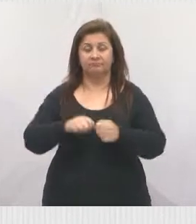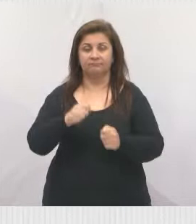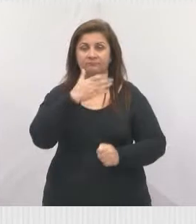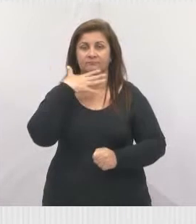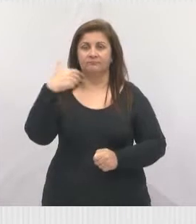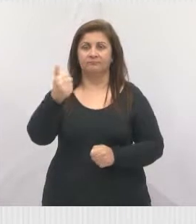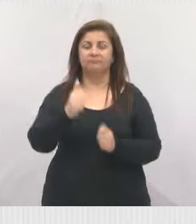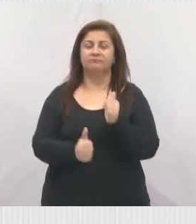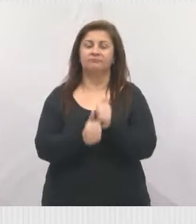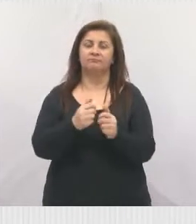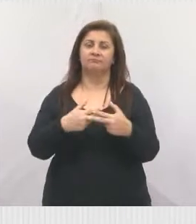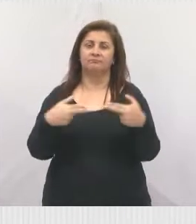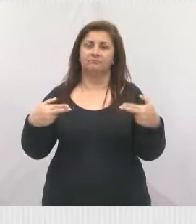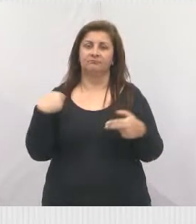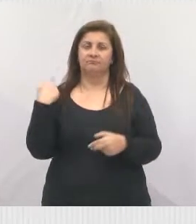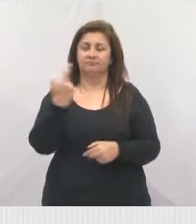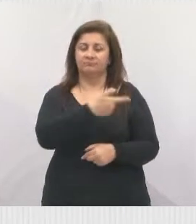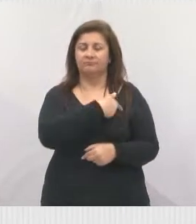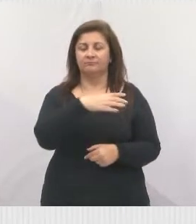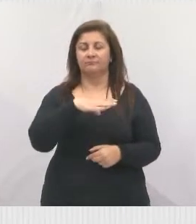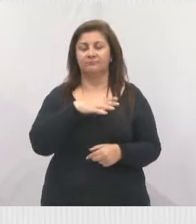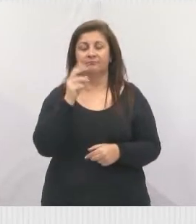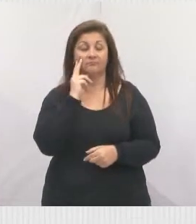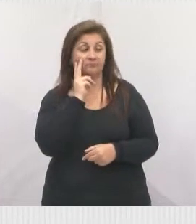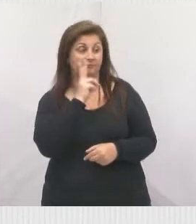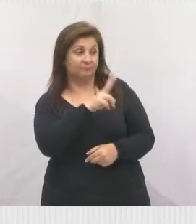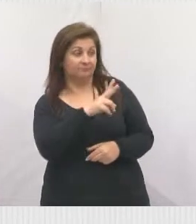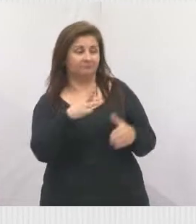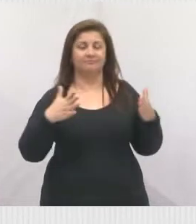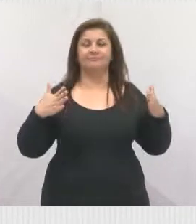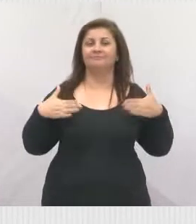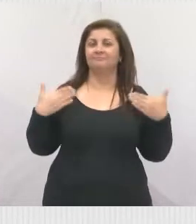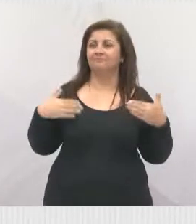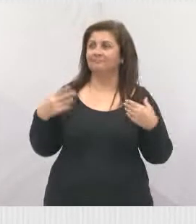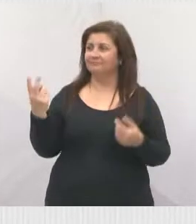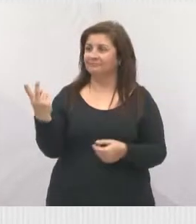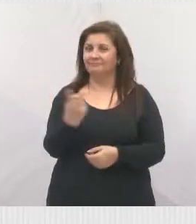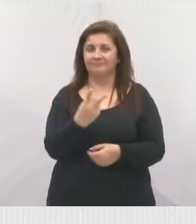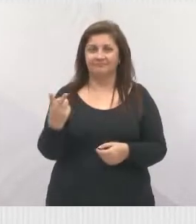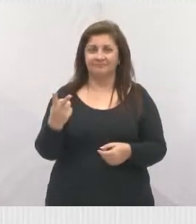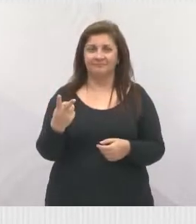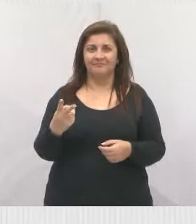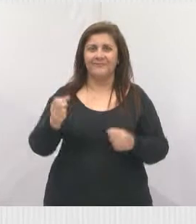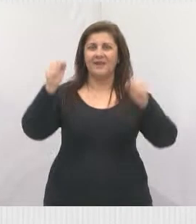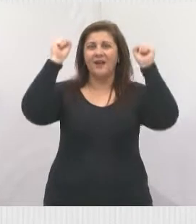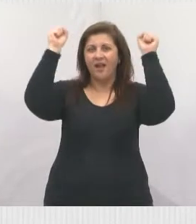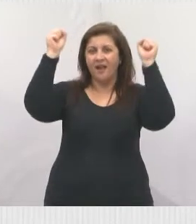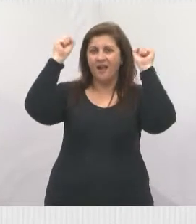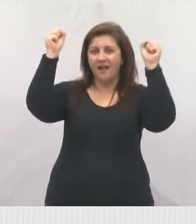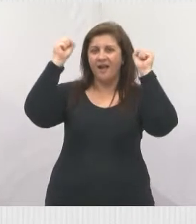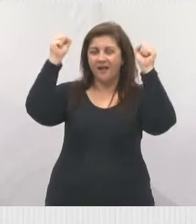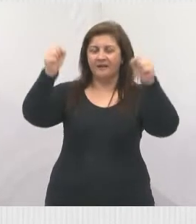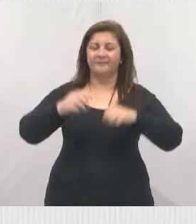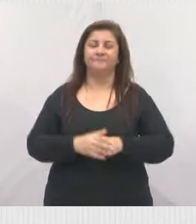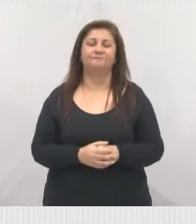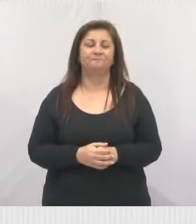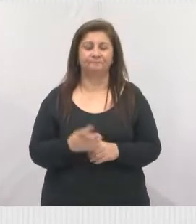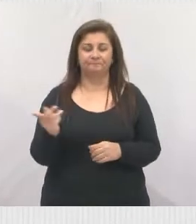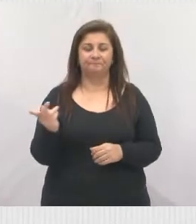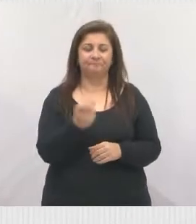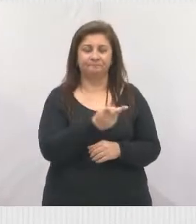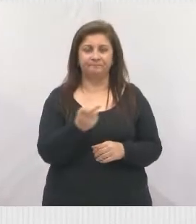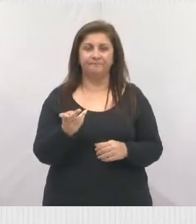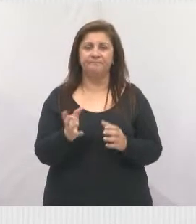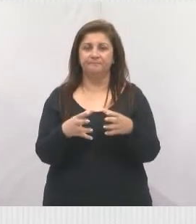esporte na nossa cidade. E a gente via ali a alegria das duas torcidas, cidade de Salvador, Vila Garcia,